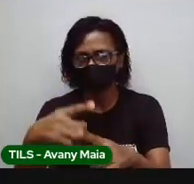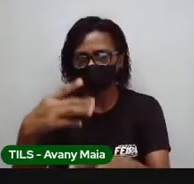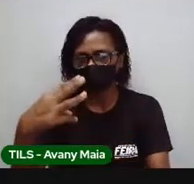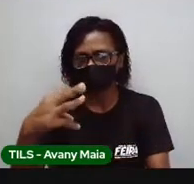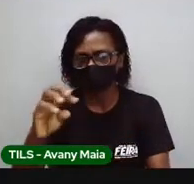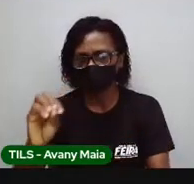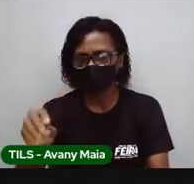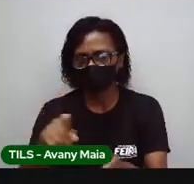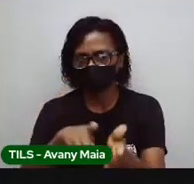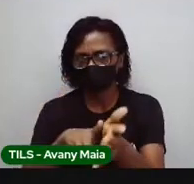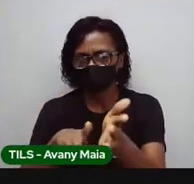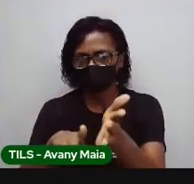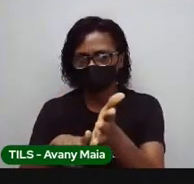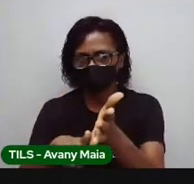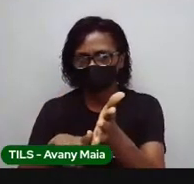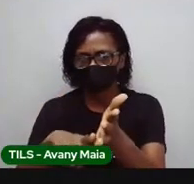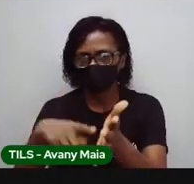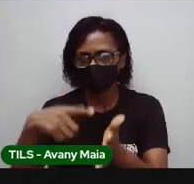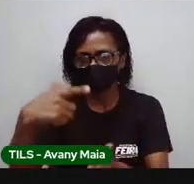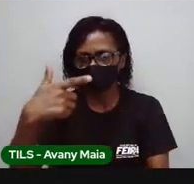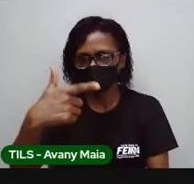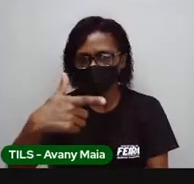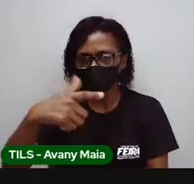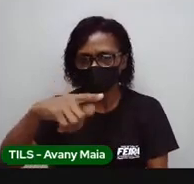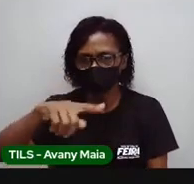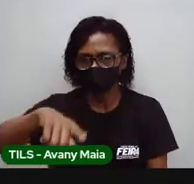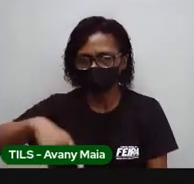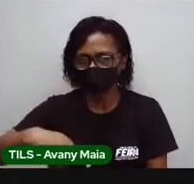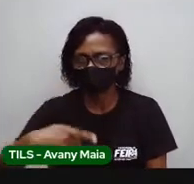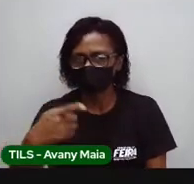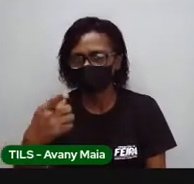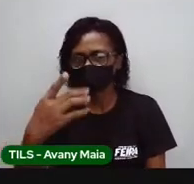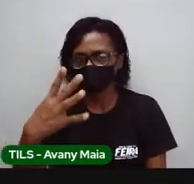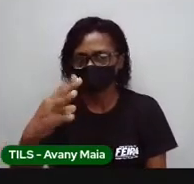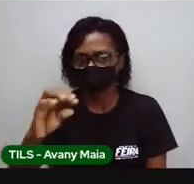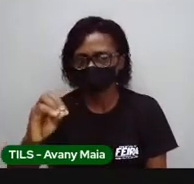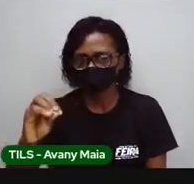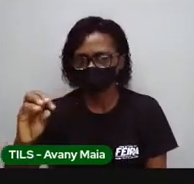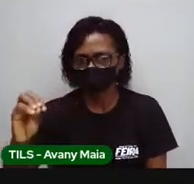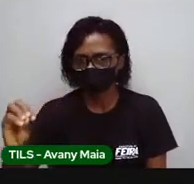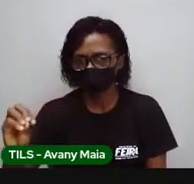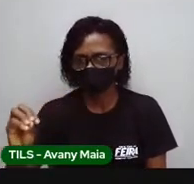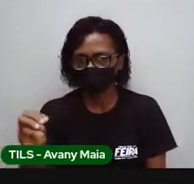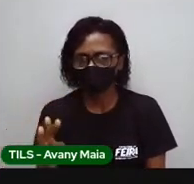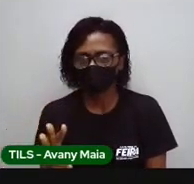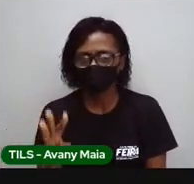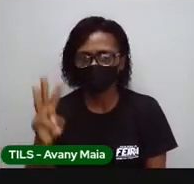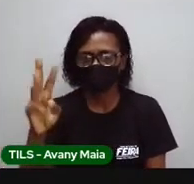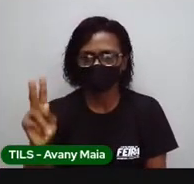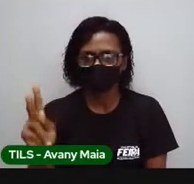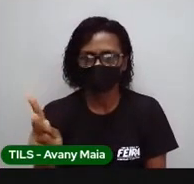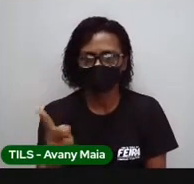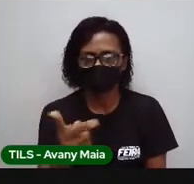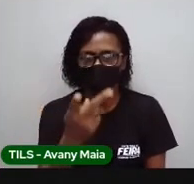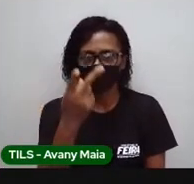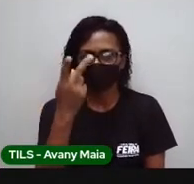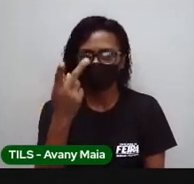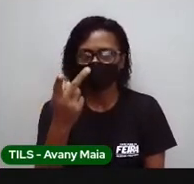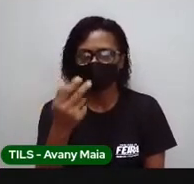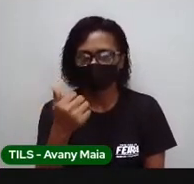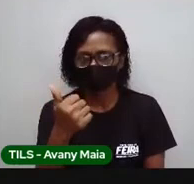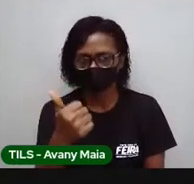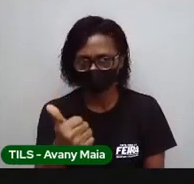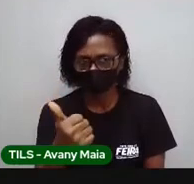2.400 watts, watts, hora. Tá bom? Tá, professor. O senhor achou aí